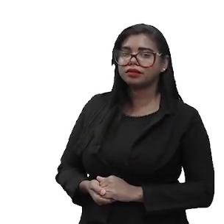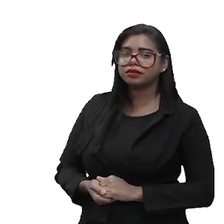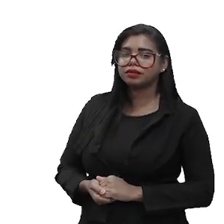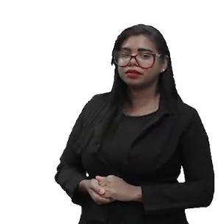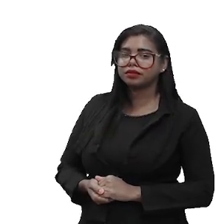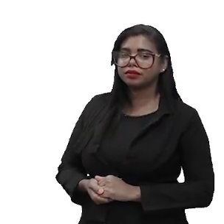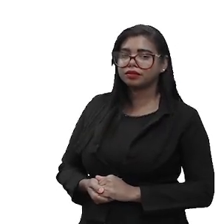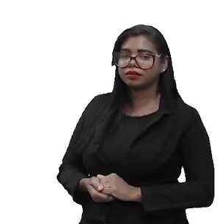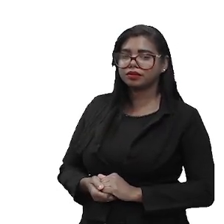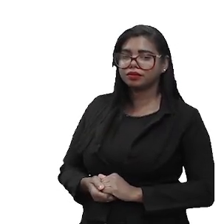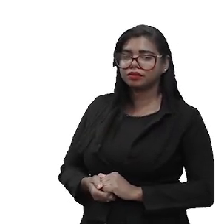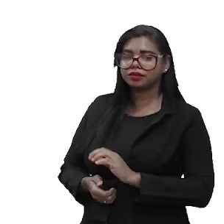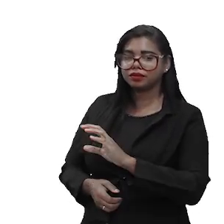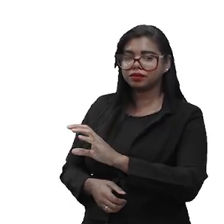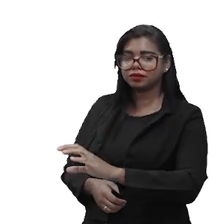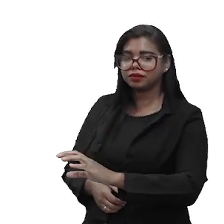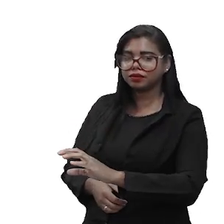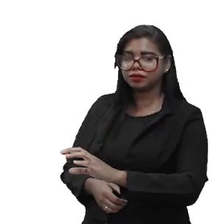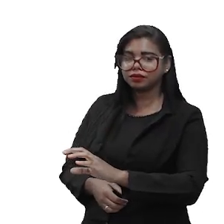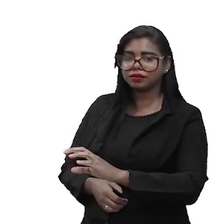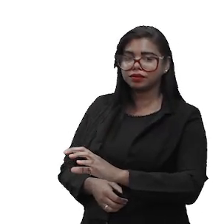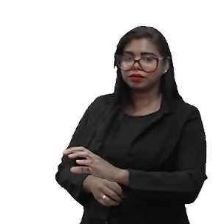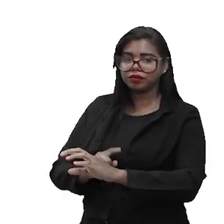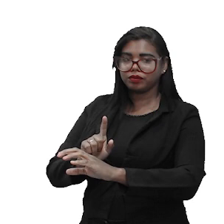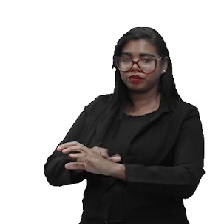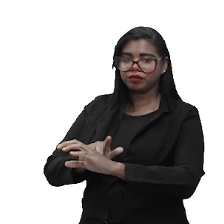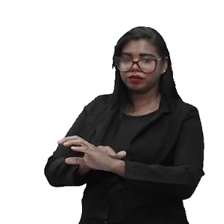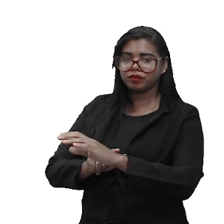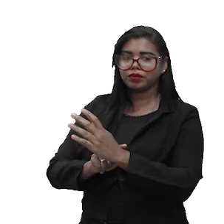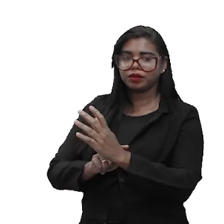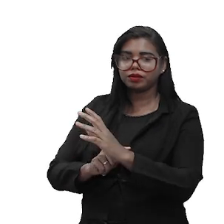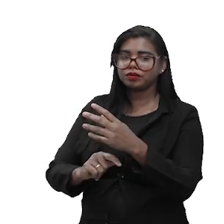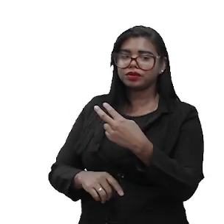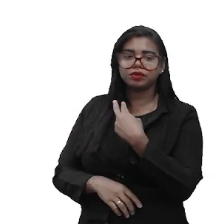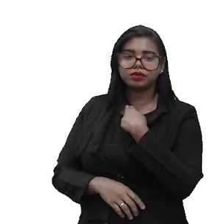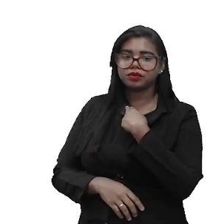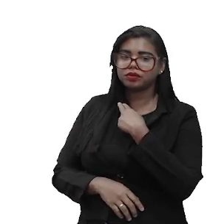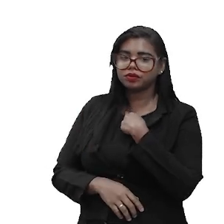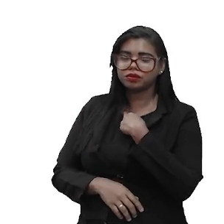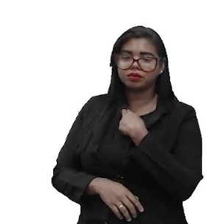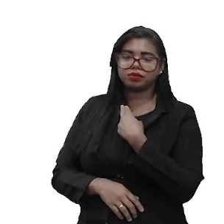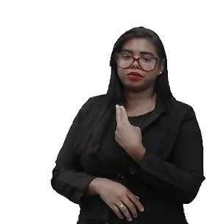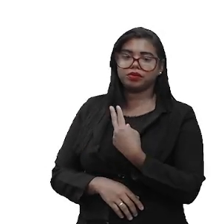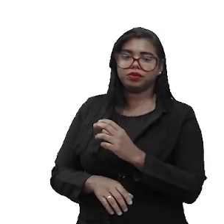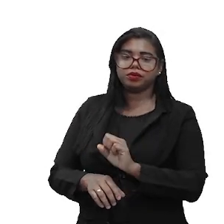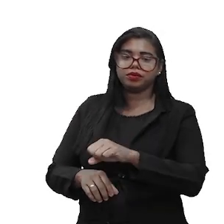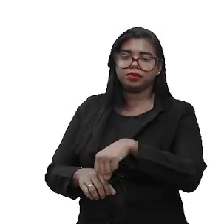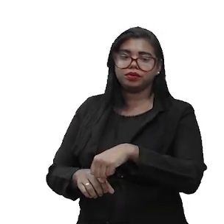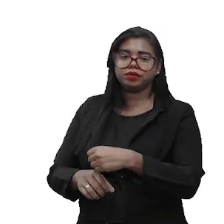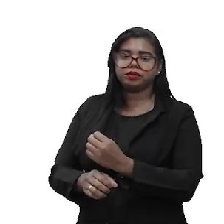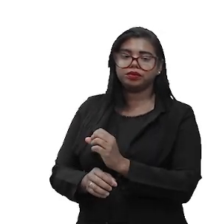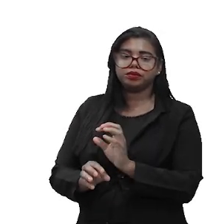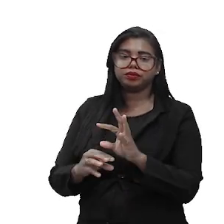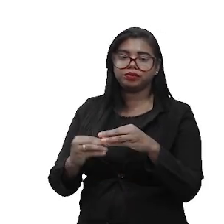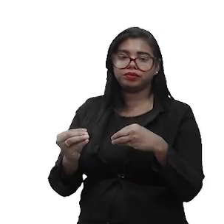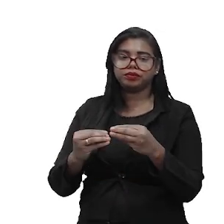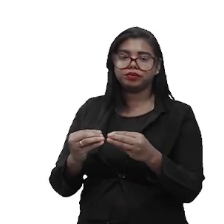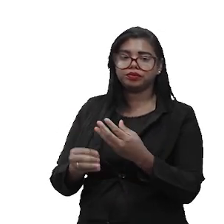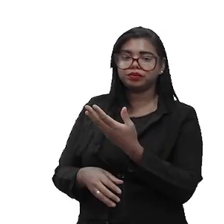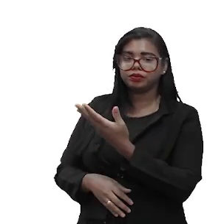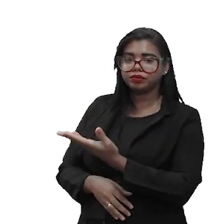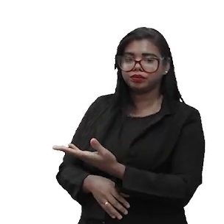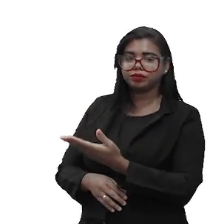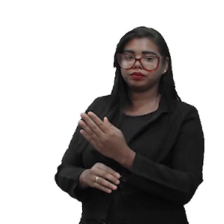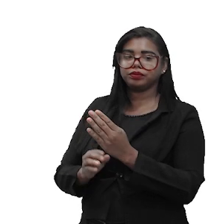em uma direção neutra, sem dobrar, quer dizer, o punho. Ele não pode nem ser feito uma flexão, nem uma extensão, né?